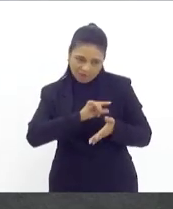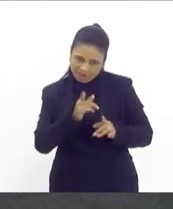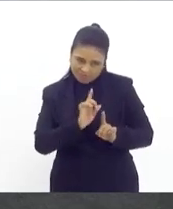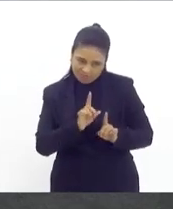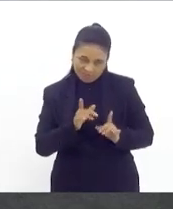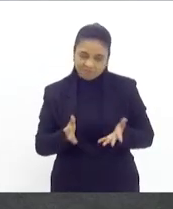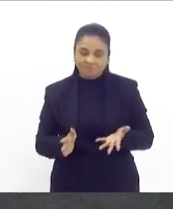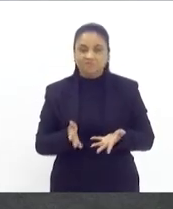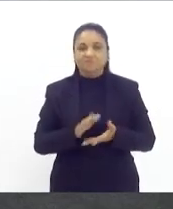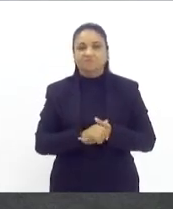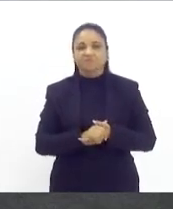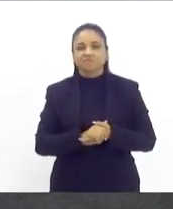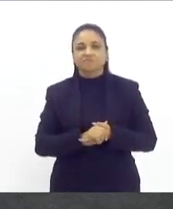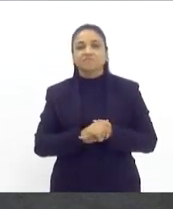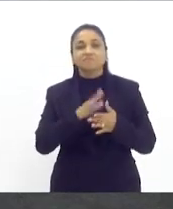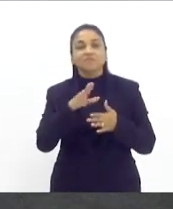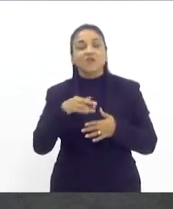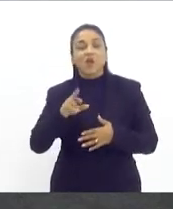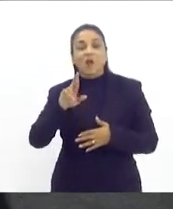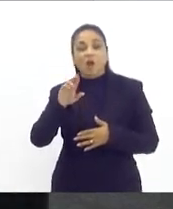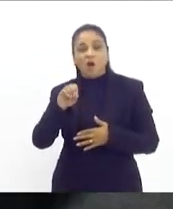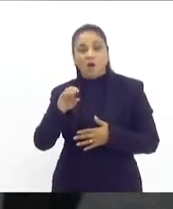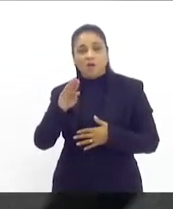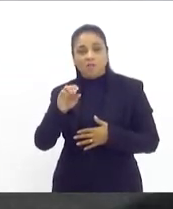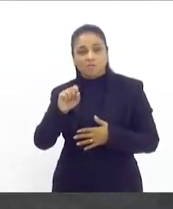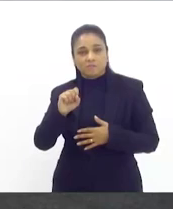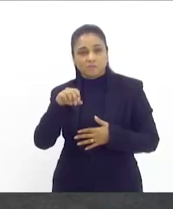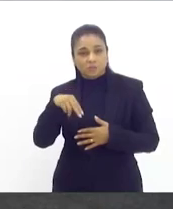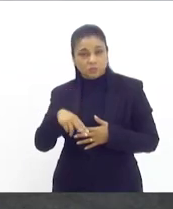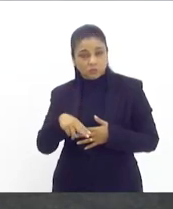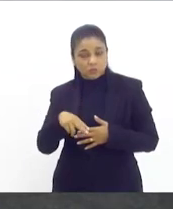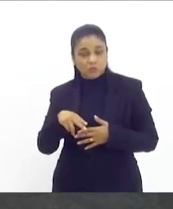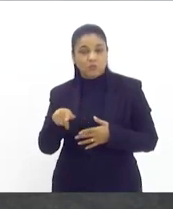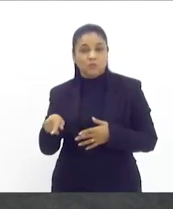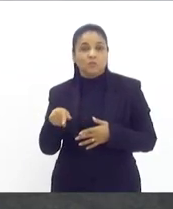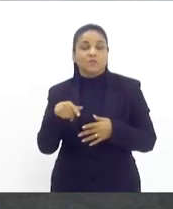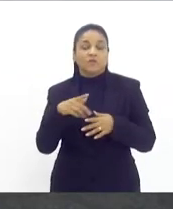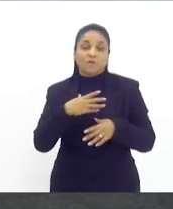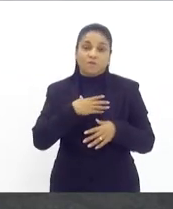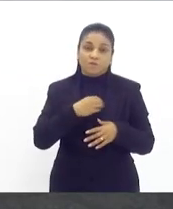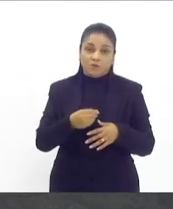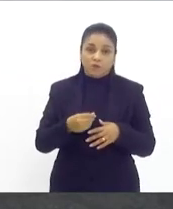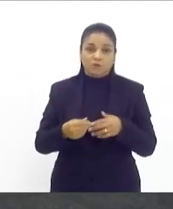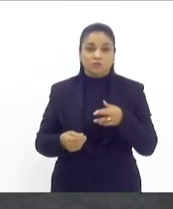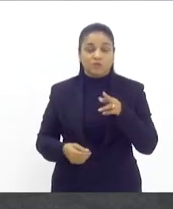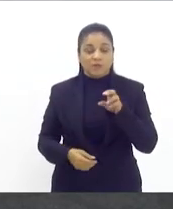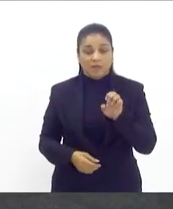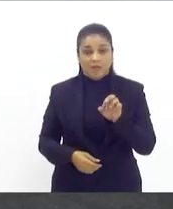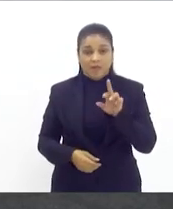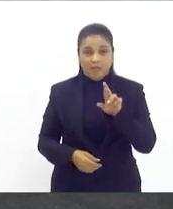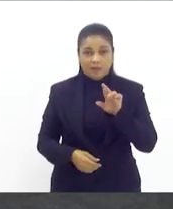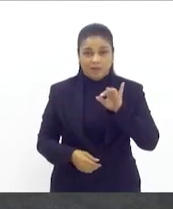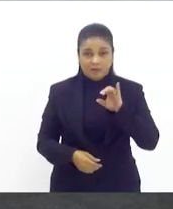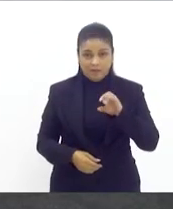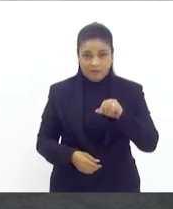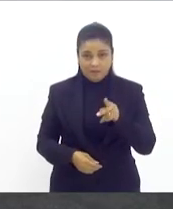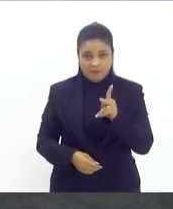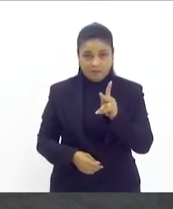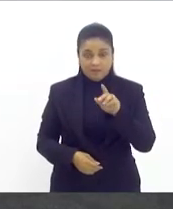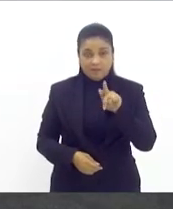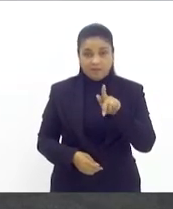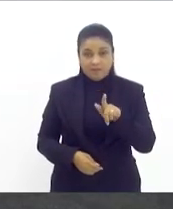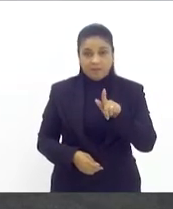E o Robson Grace, filho de Hélio Grace, é uma lenda no Maracanãzinho,